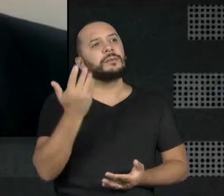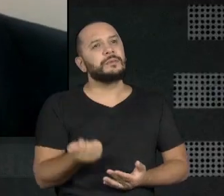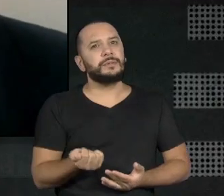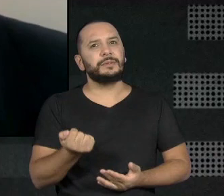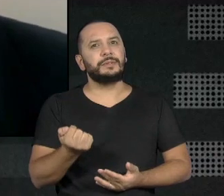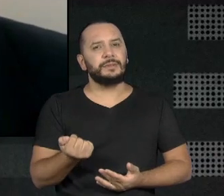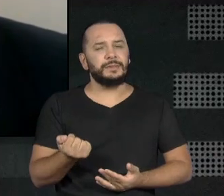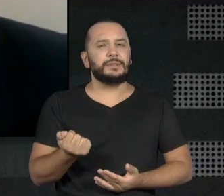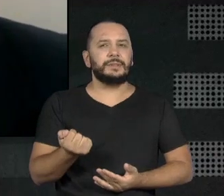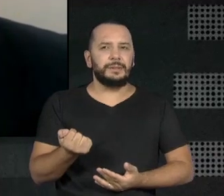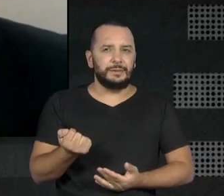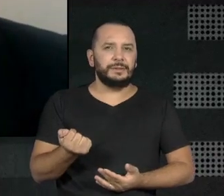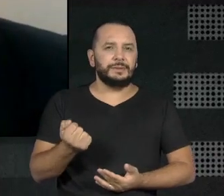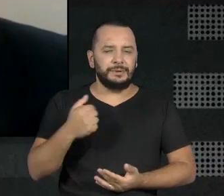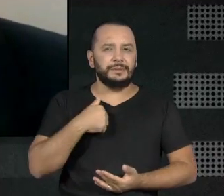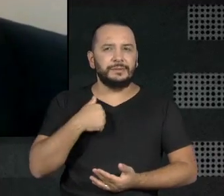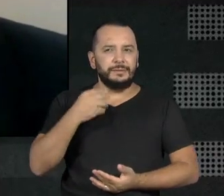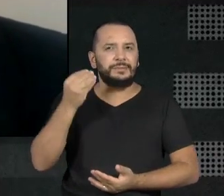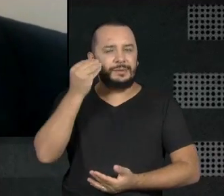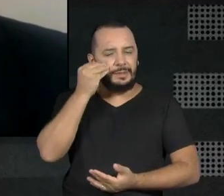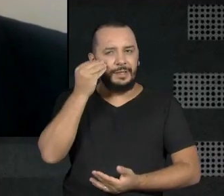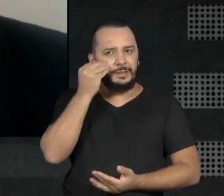Eu fiz teste, lá na Arena.